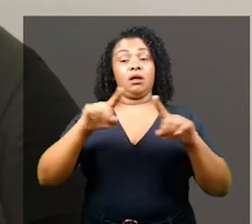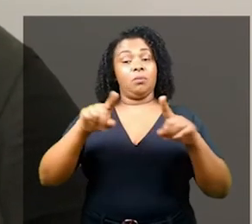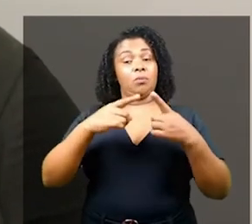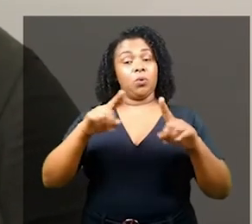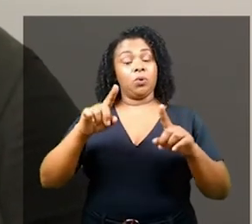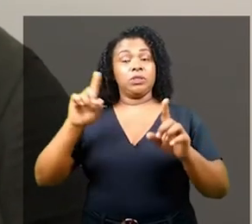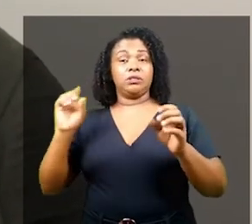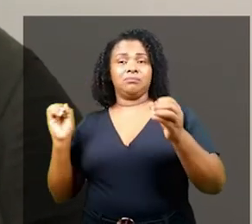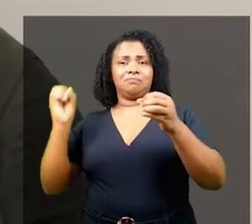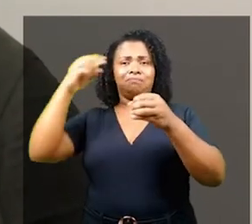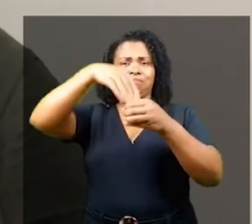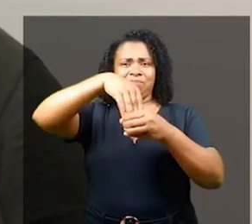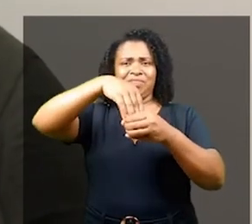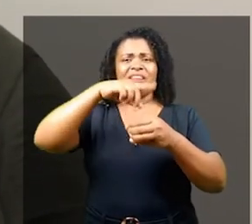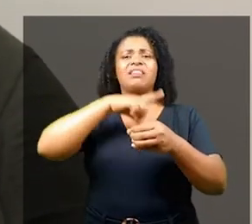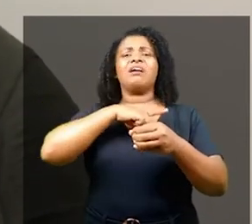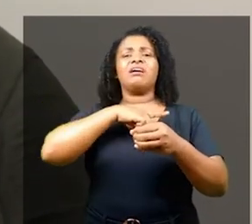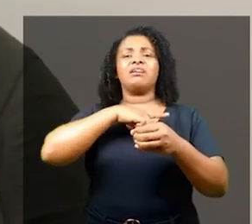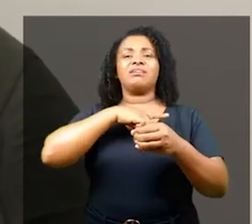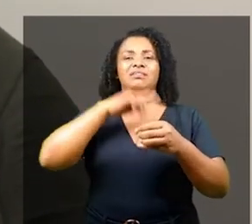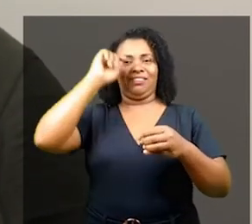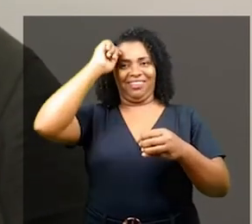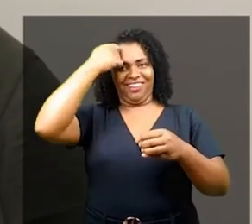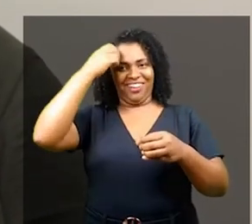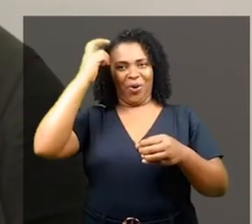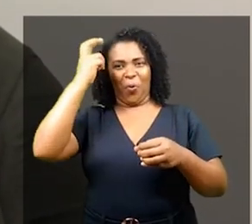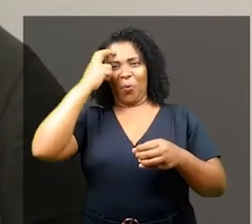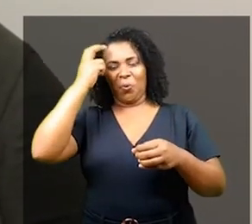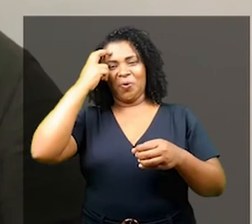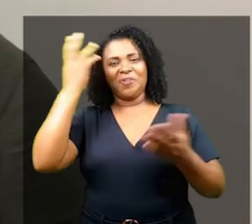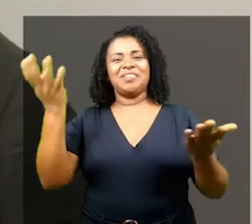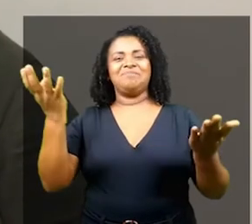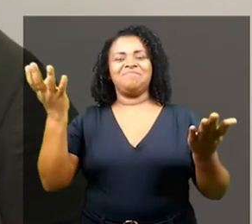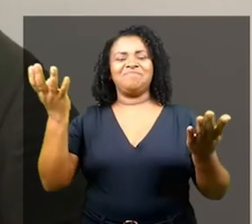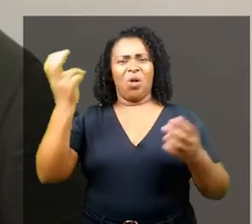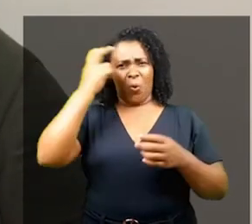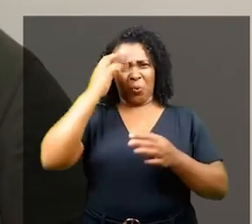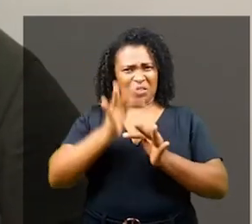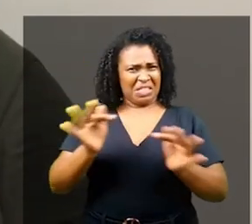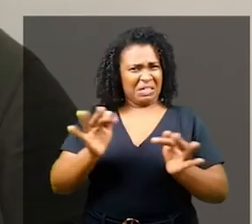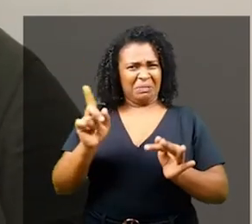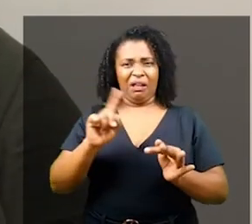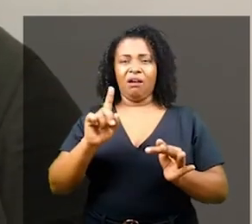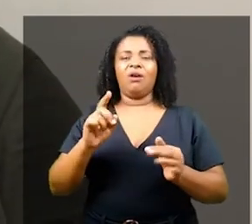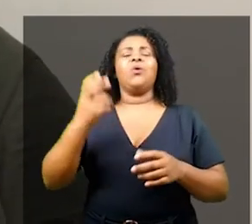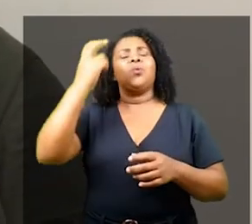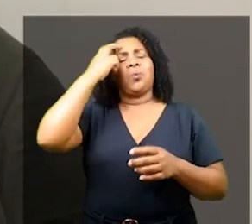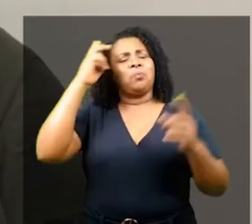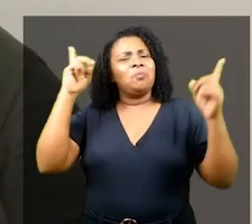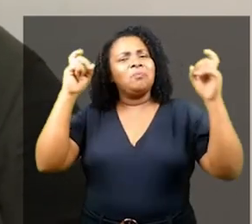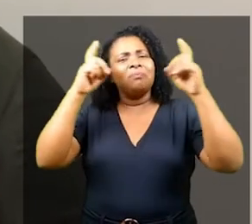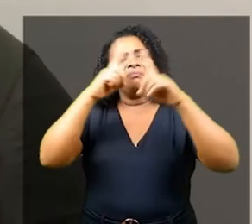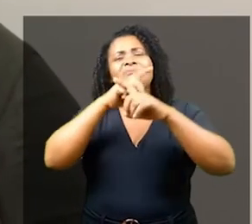música do Brasil inteiro se conheceu a presença negra, escrevendo a história através de uma cultura rica e